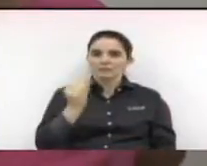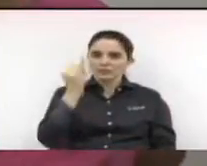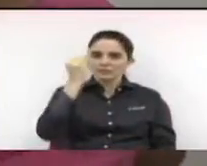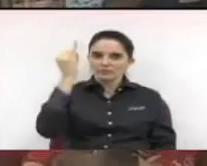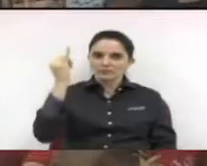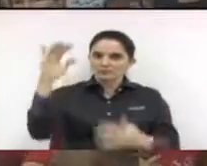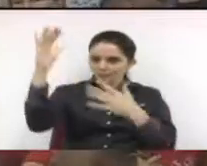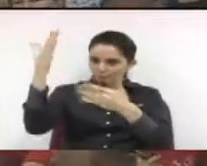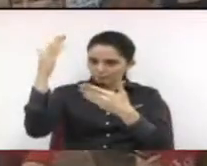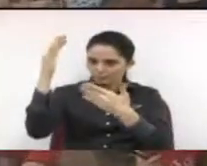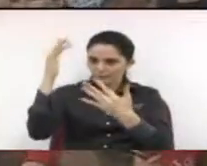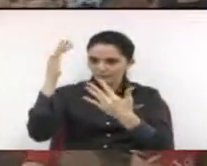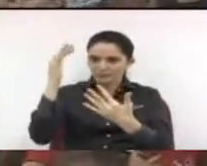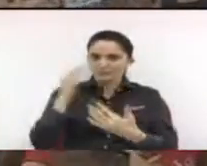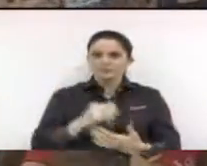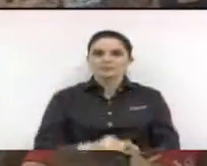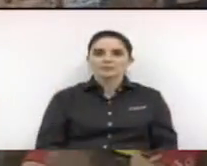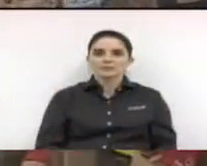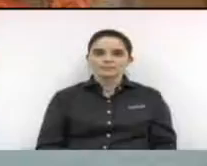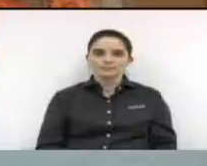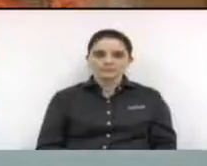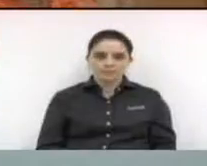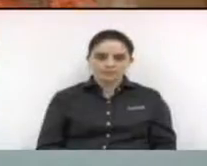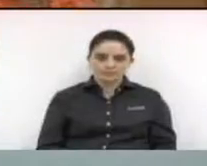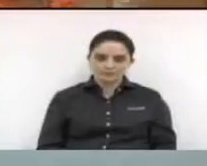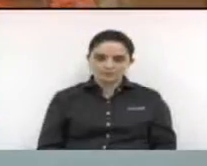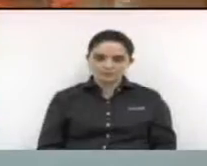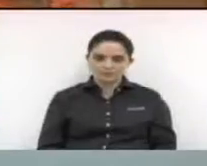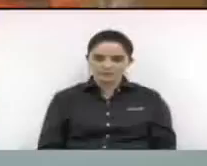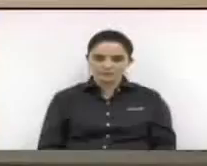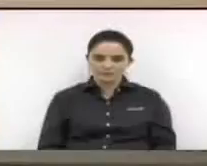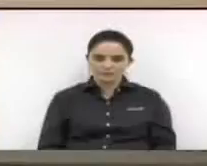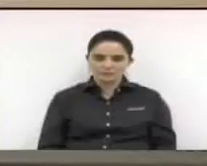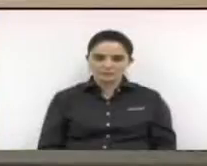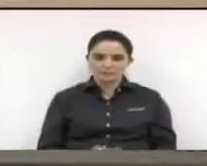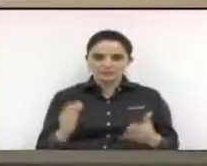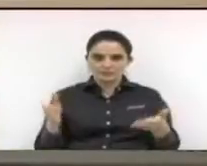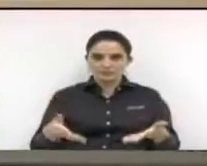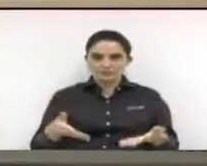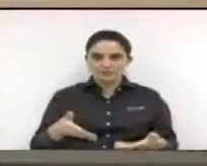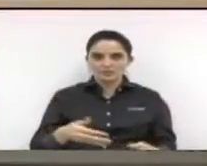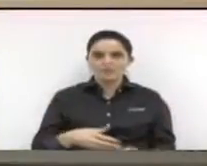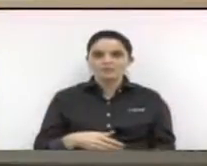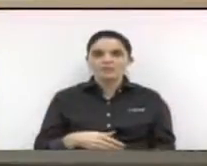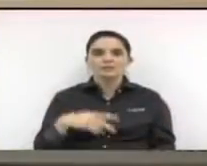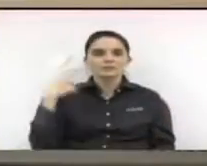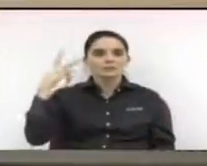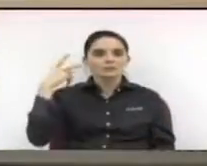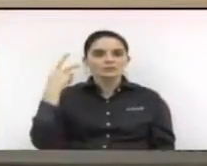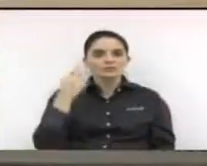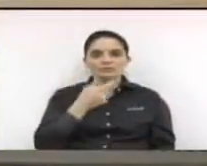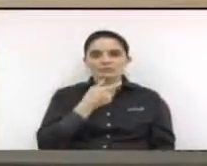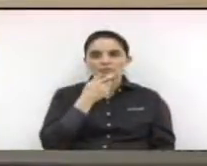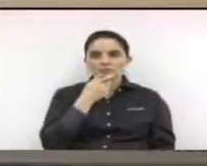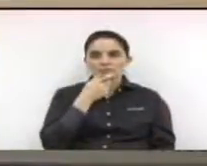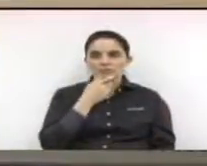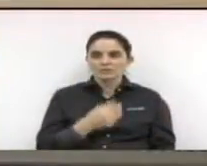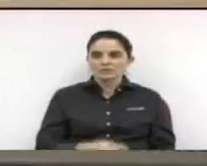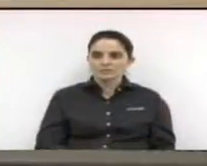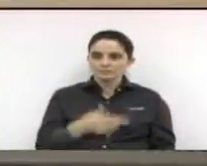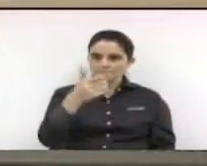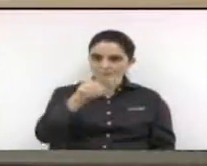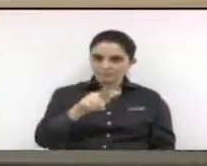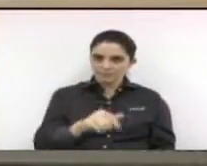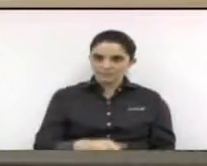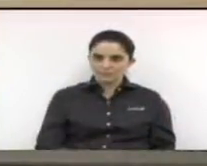de São Paulo parabéns agora uma questão de ordem da vereadora Erika Monteiro mais